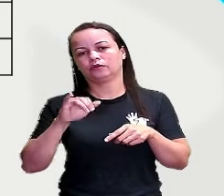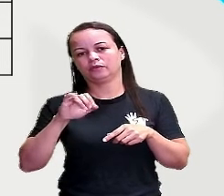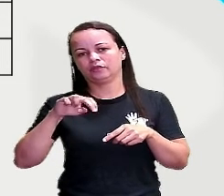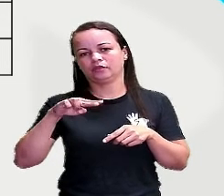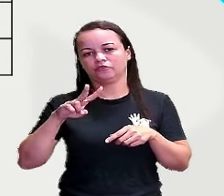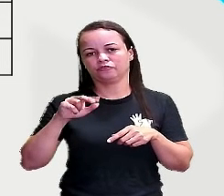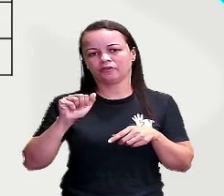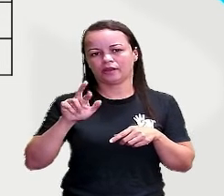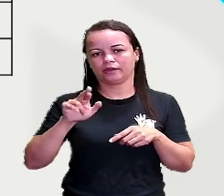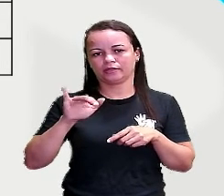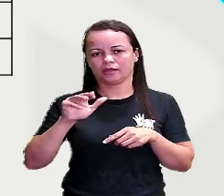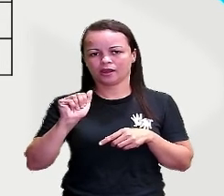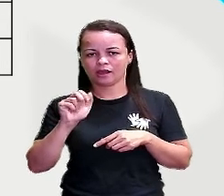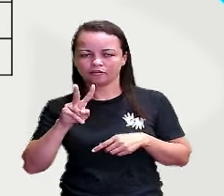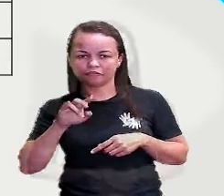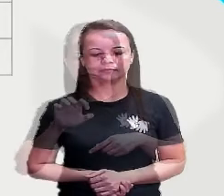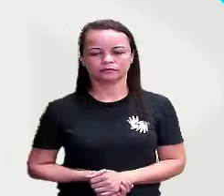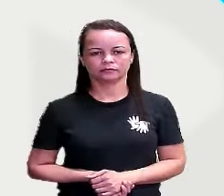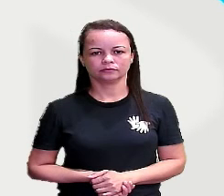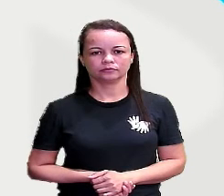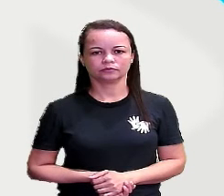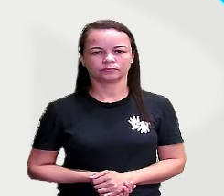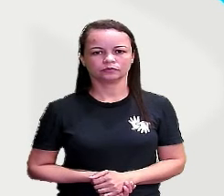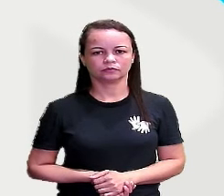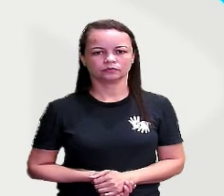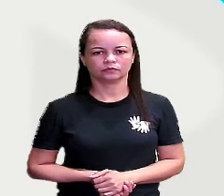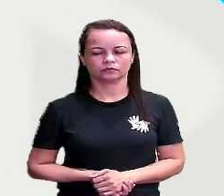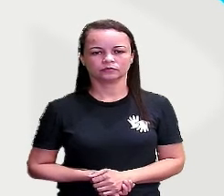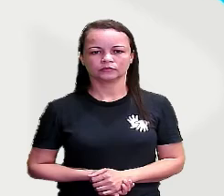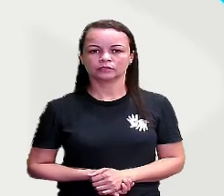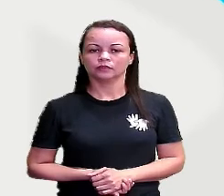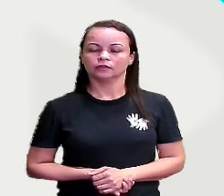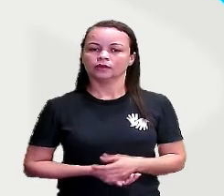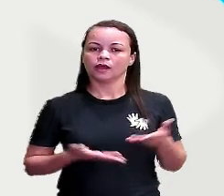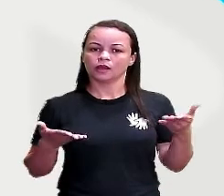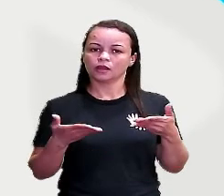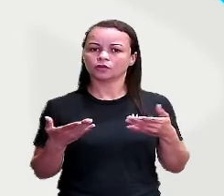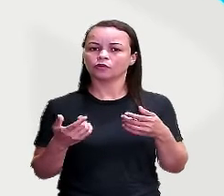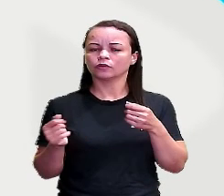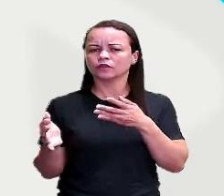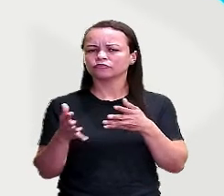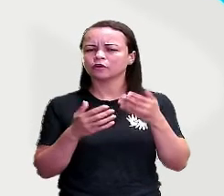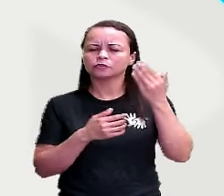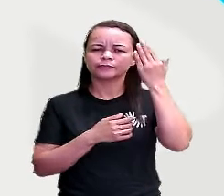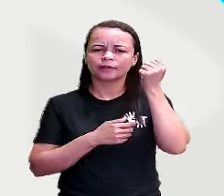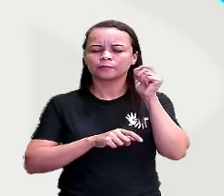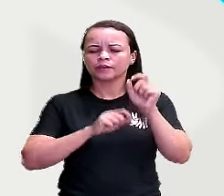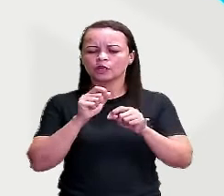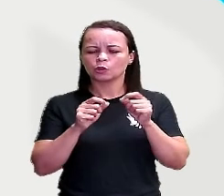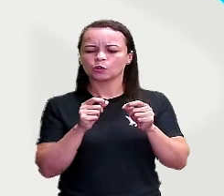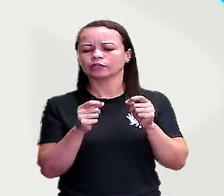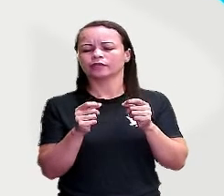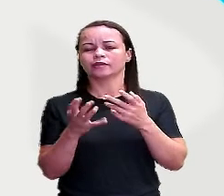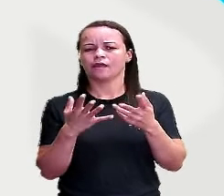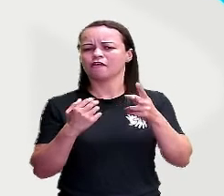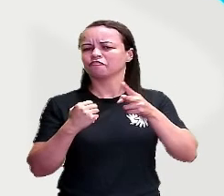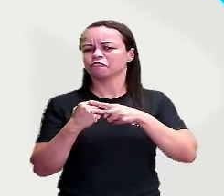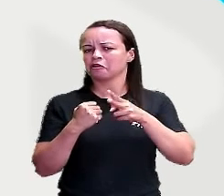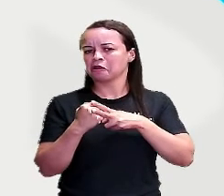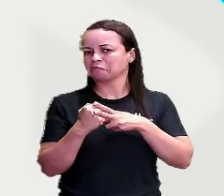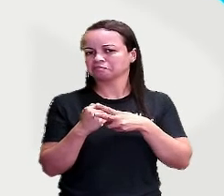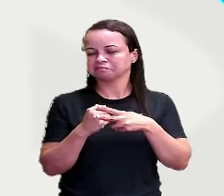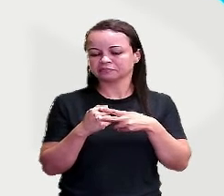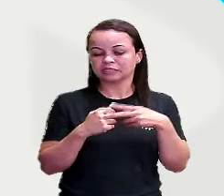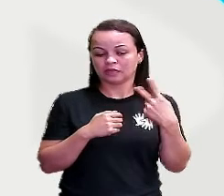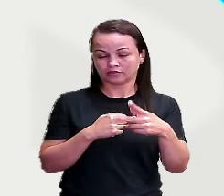modificações aí no enunciado. Então vamos definir aí, conceituar aí, verbo. O que é verbo? Então verbo é